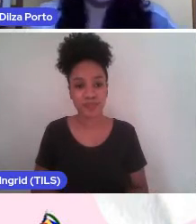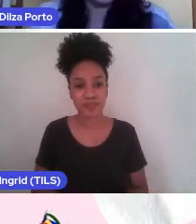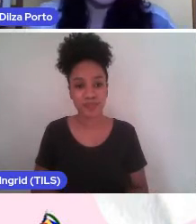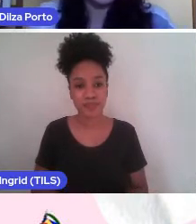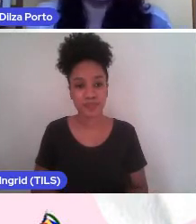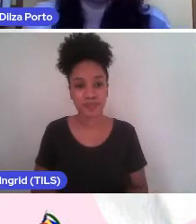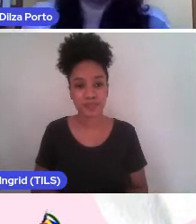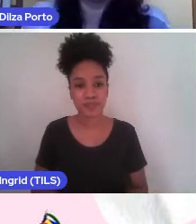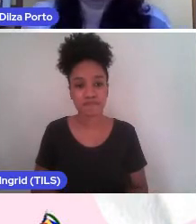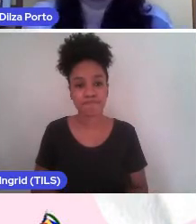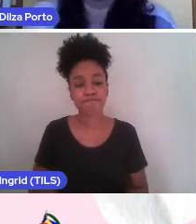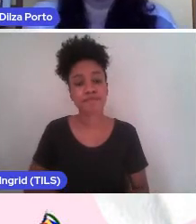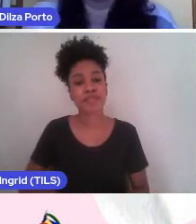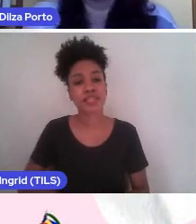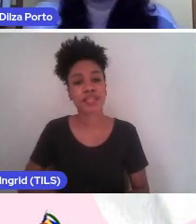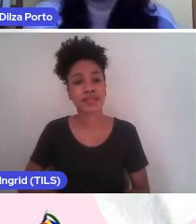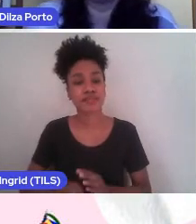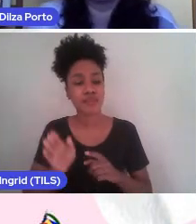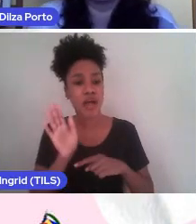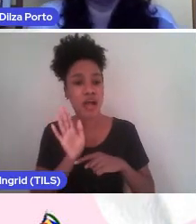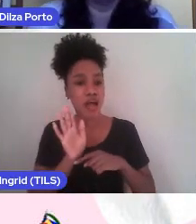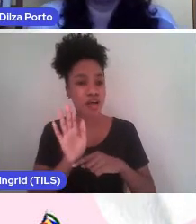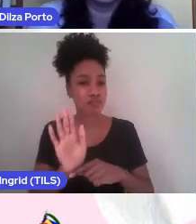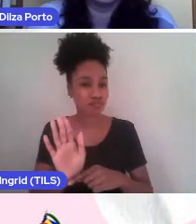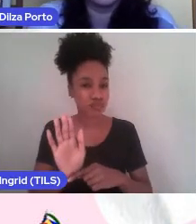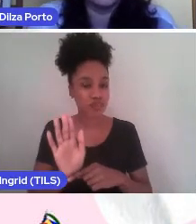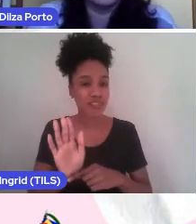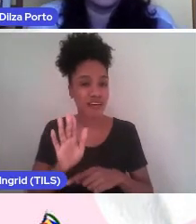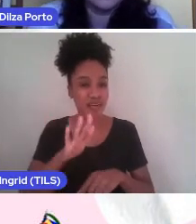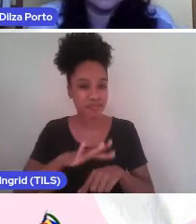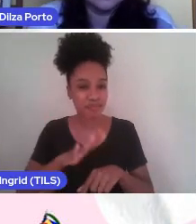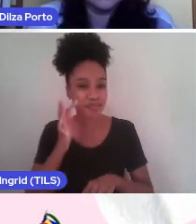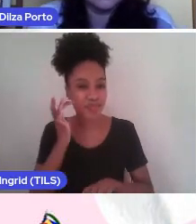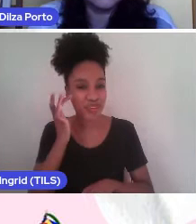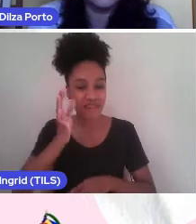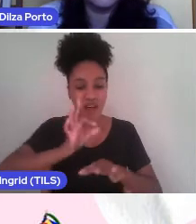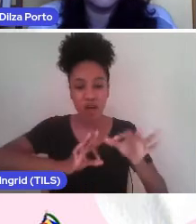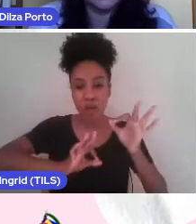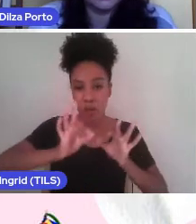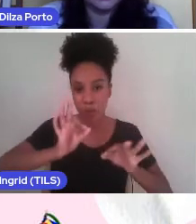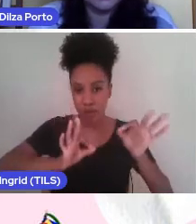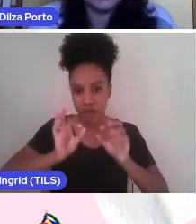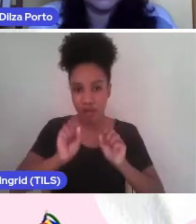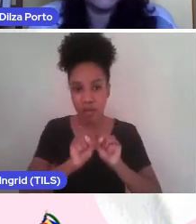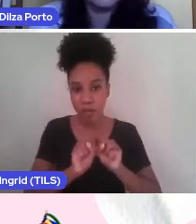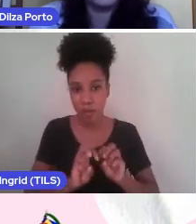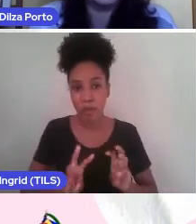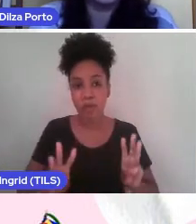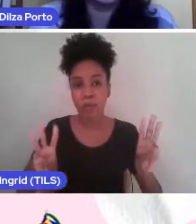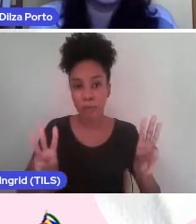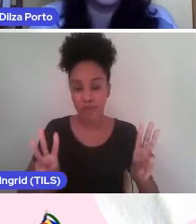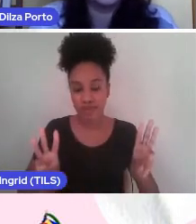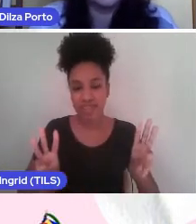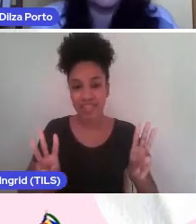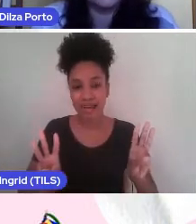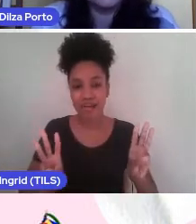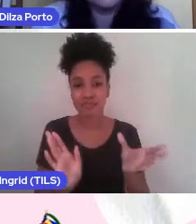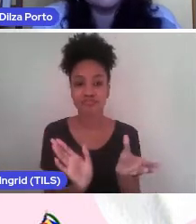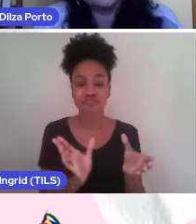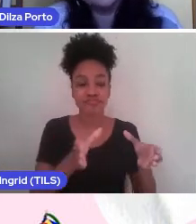Para facilitar, então, a organização do portal, né, nós dividimos,